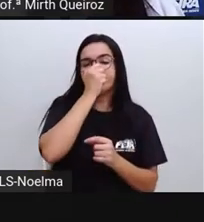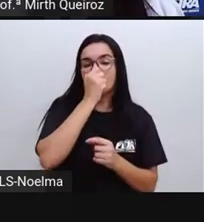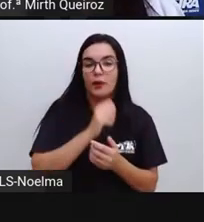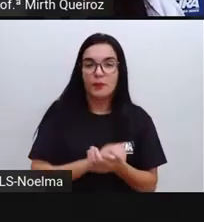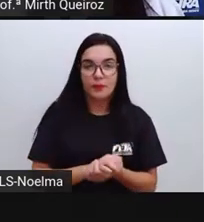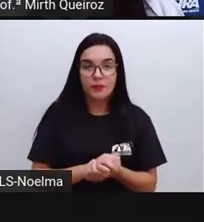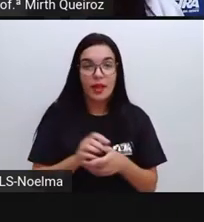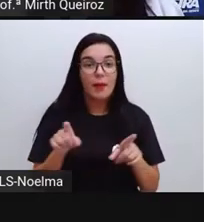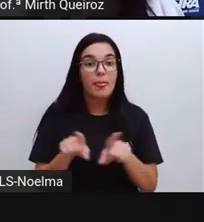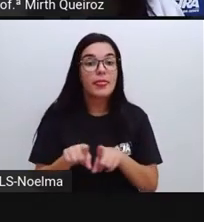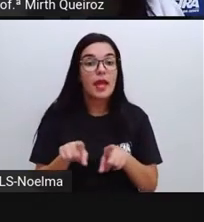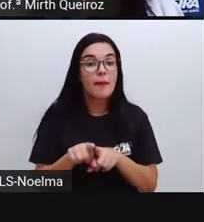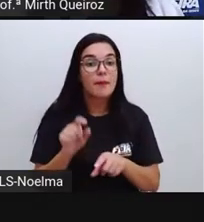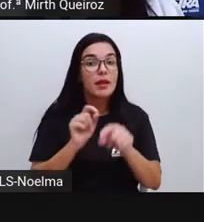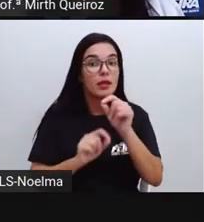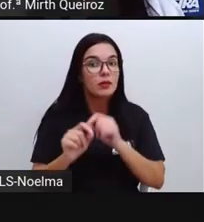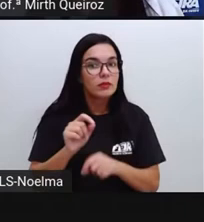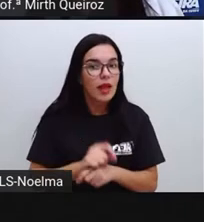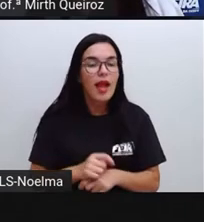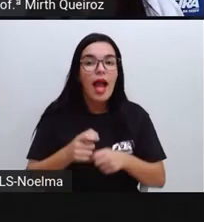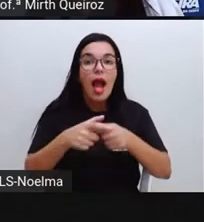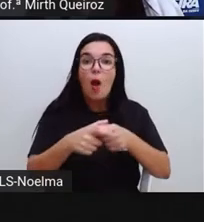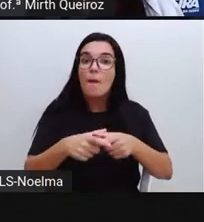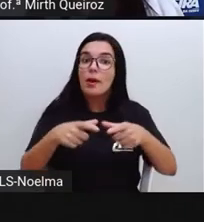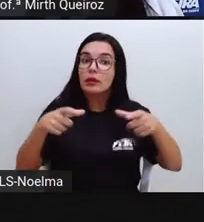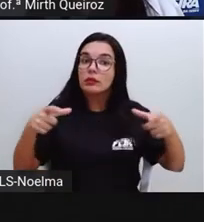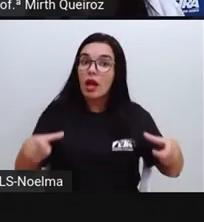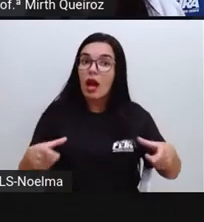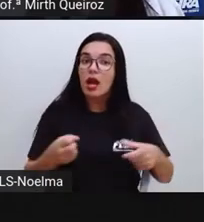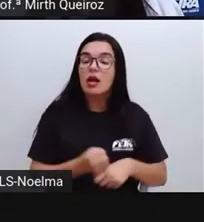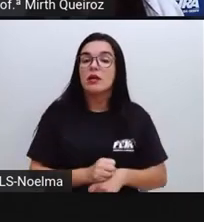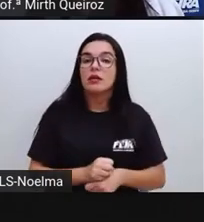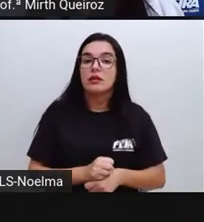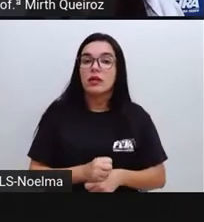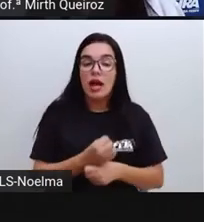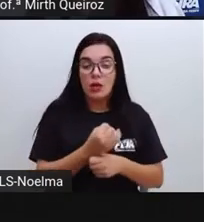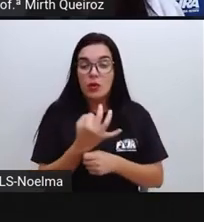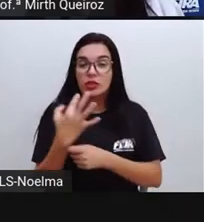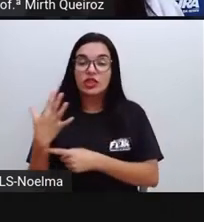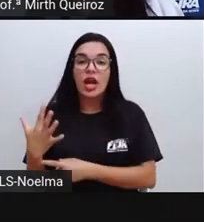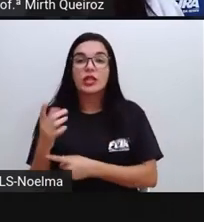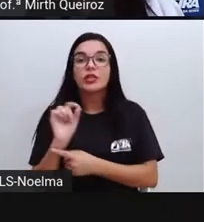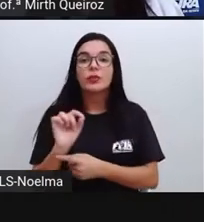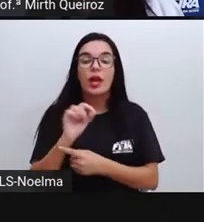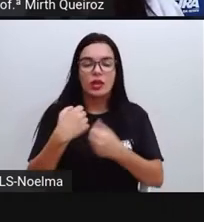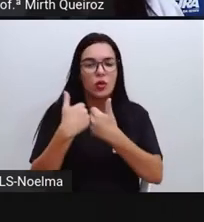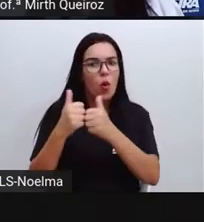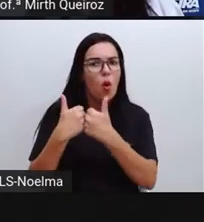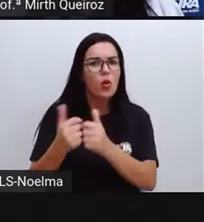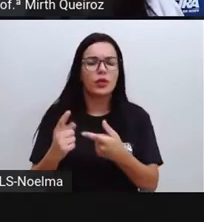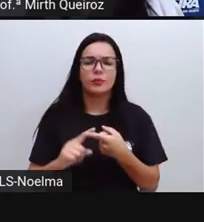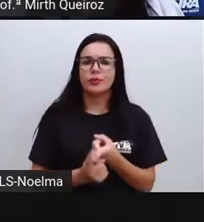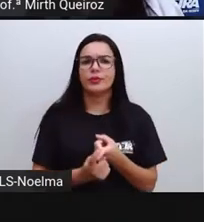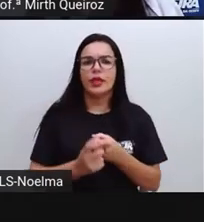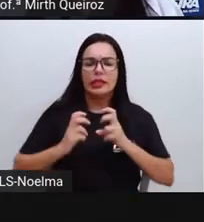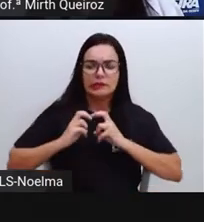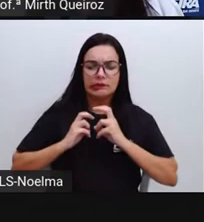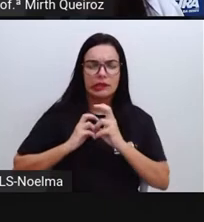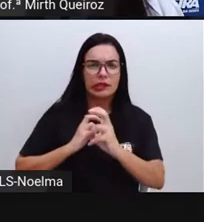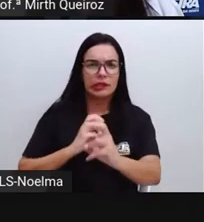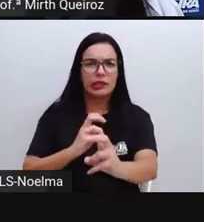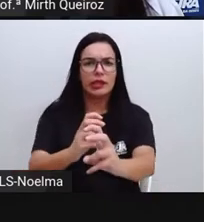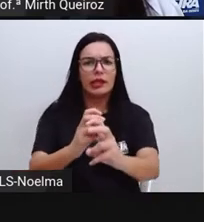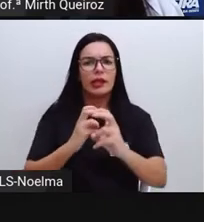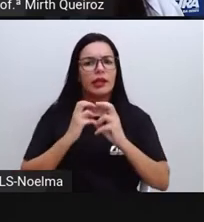transporte coletivo, aumentar o número de transporte coletivo também seria aí uma das soluções para